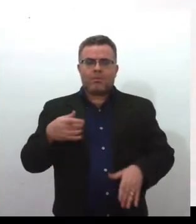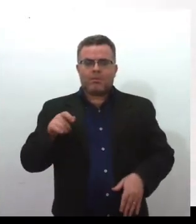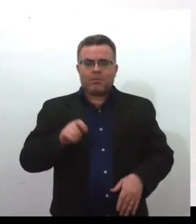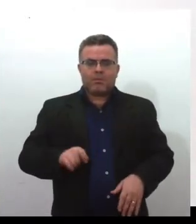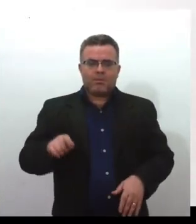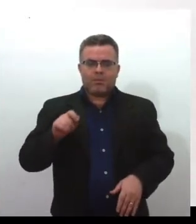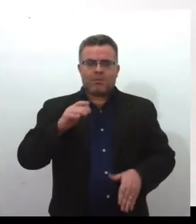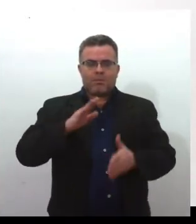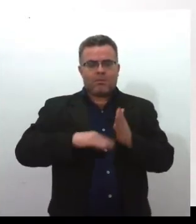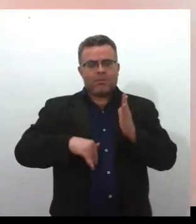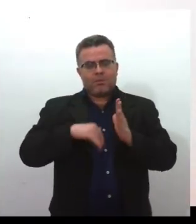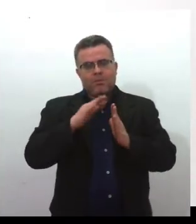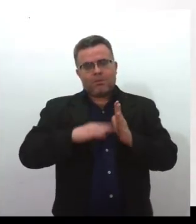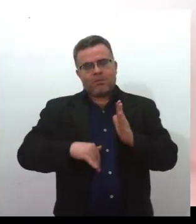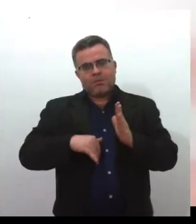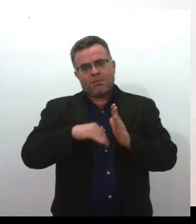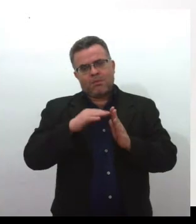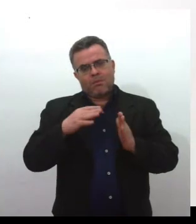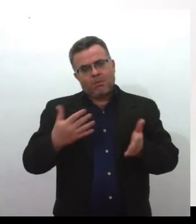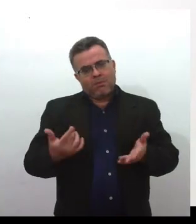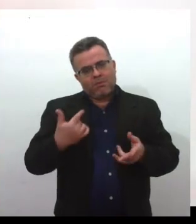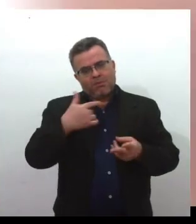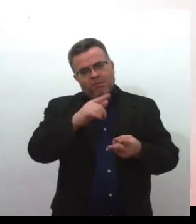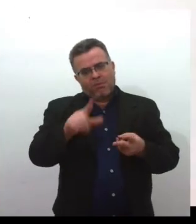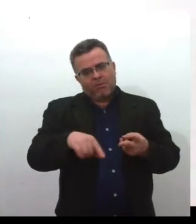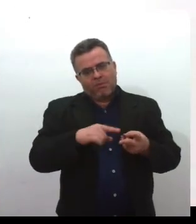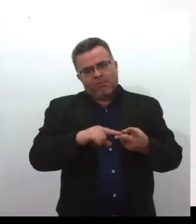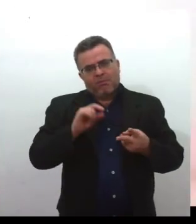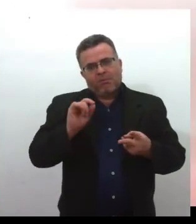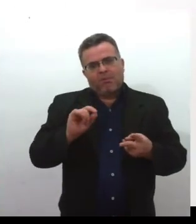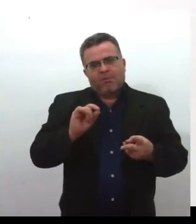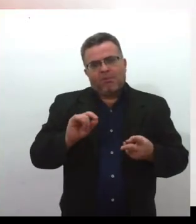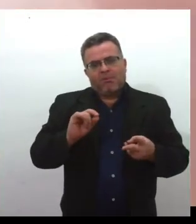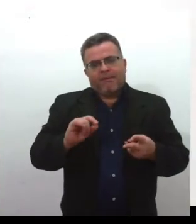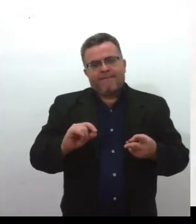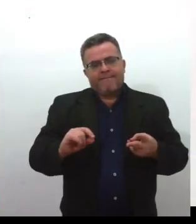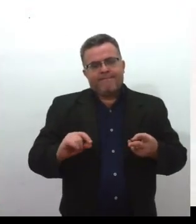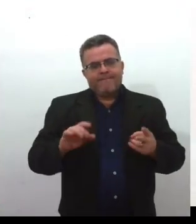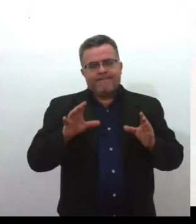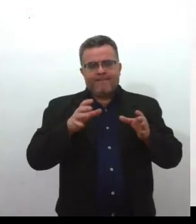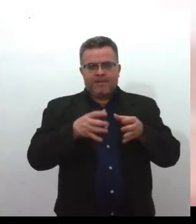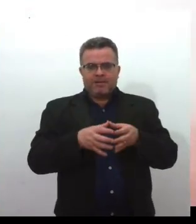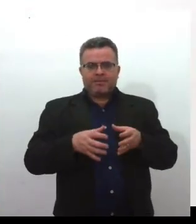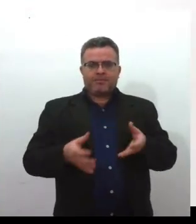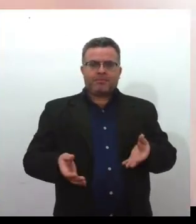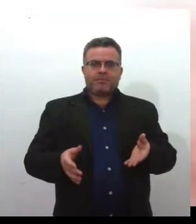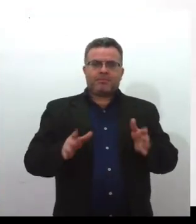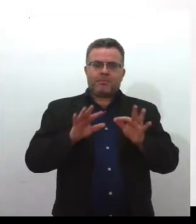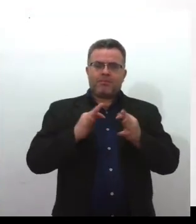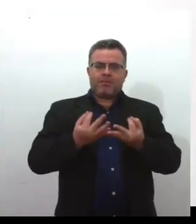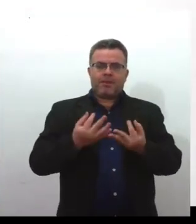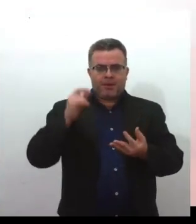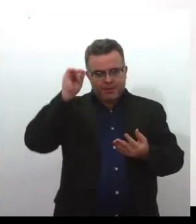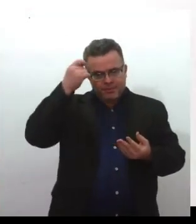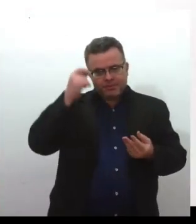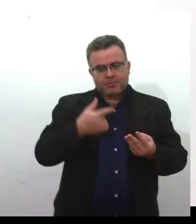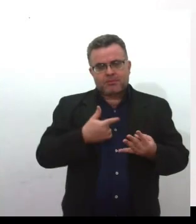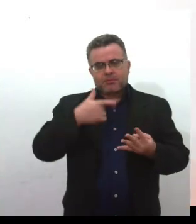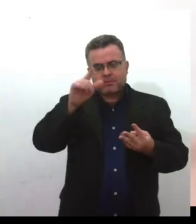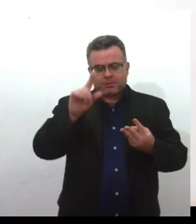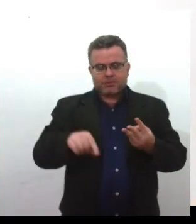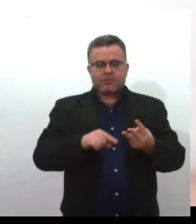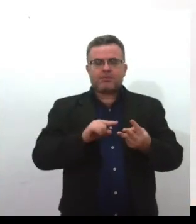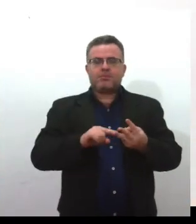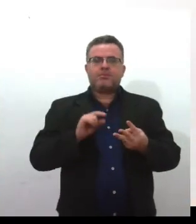pintores. O outro é da direção de um clube negro. O outro faz